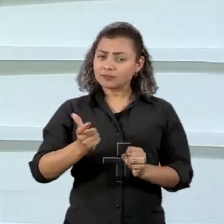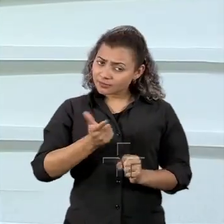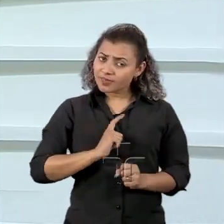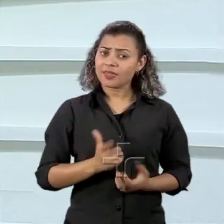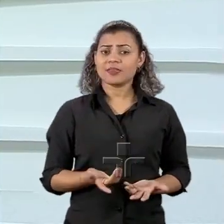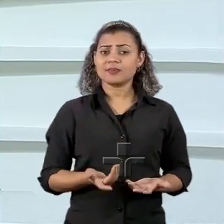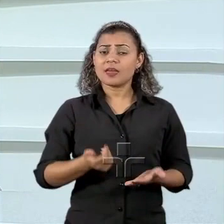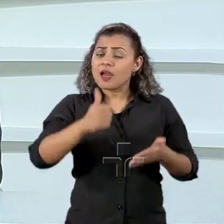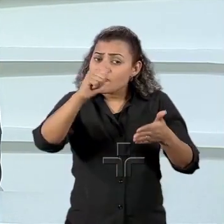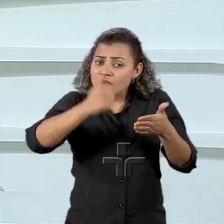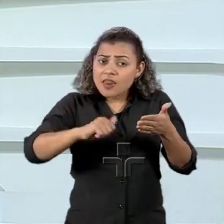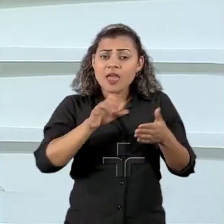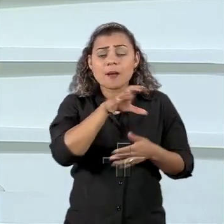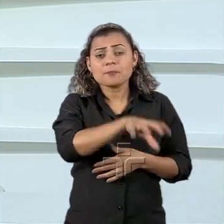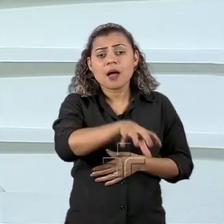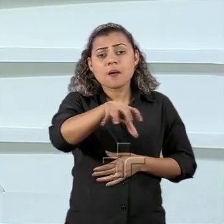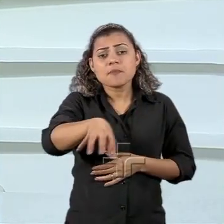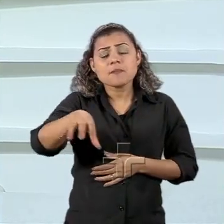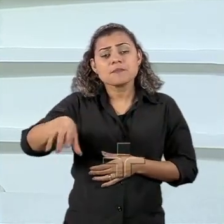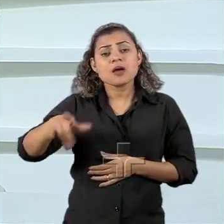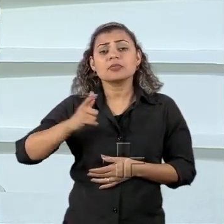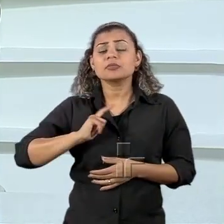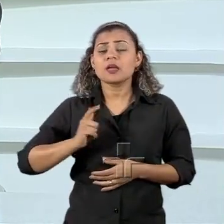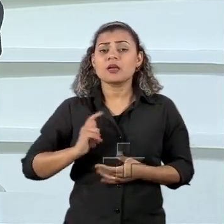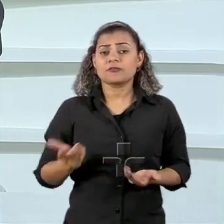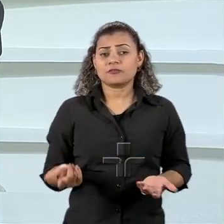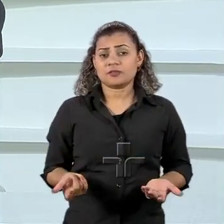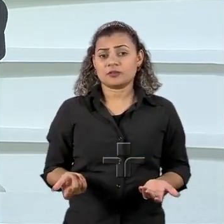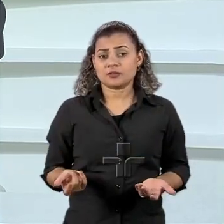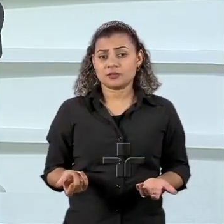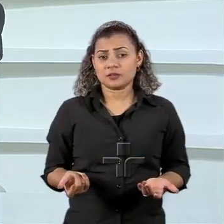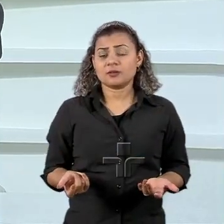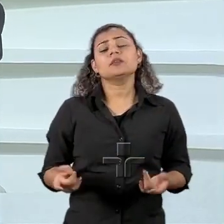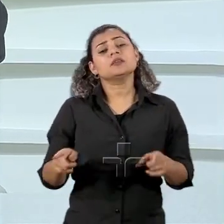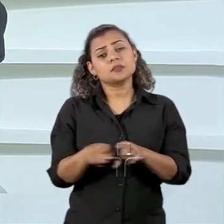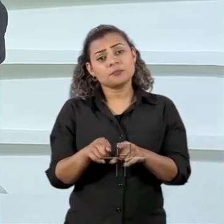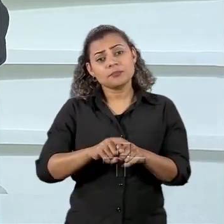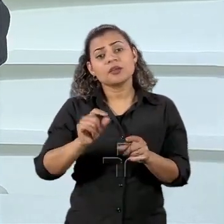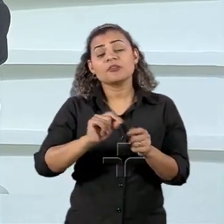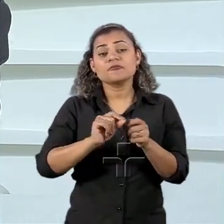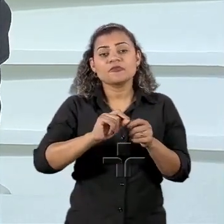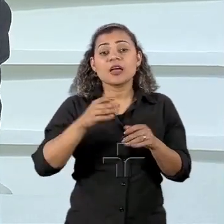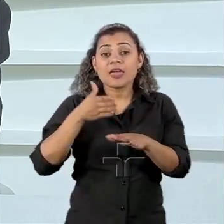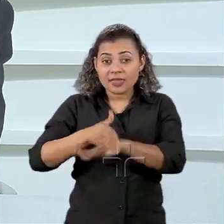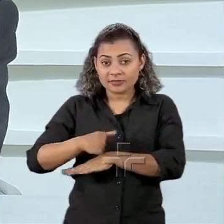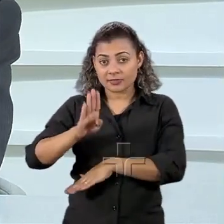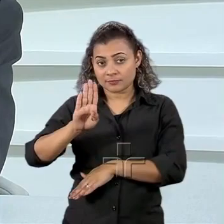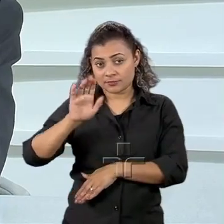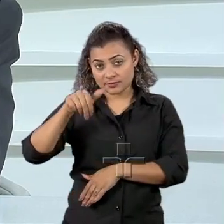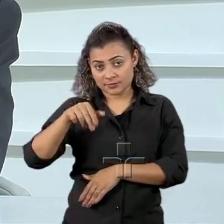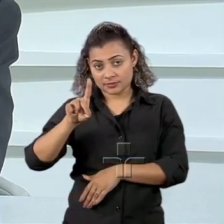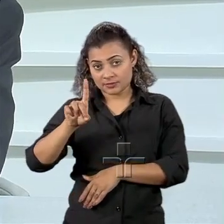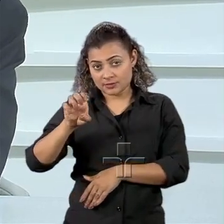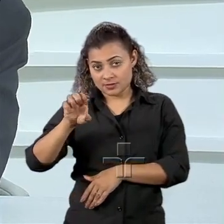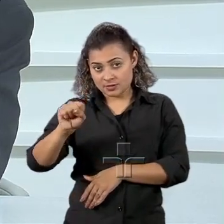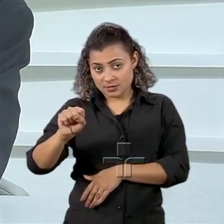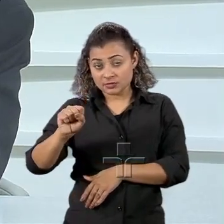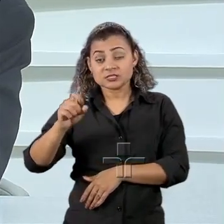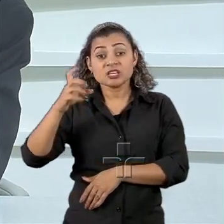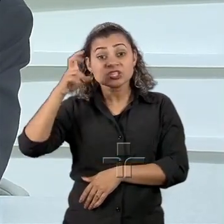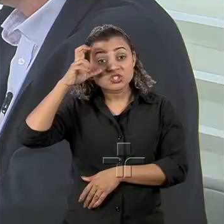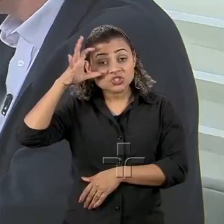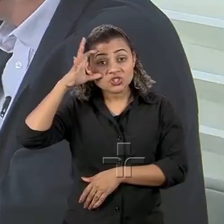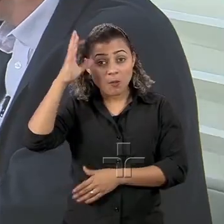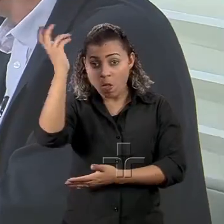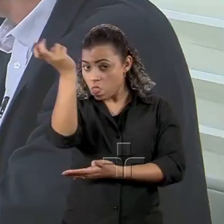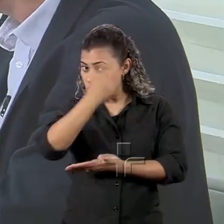avaliar em vários casos. O próprio Rebelo, ele faz análise, entra no BNDES, nesse governo, depois que a Dilma caiu, ele